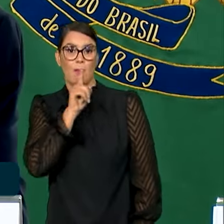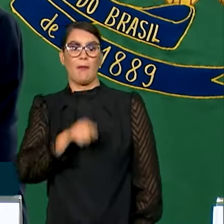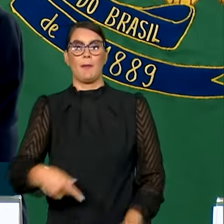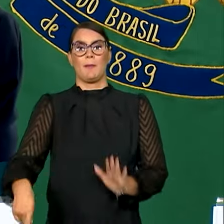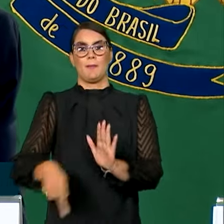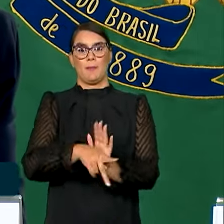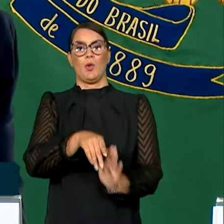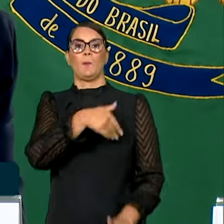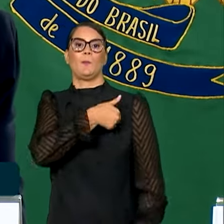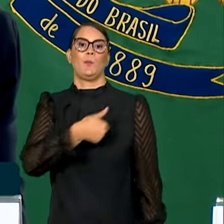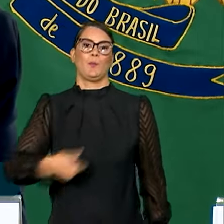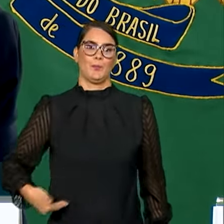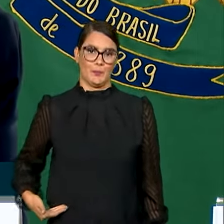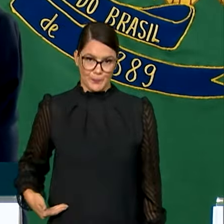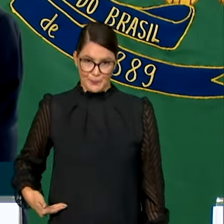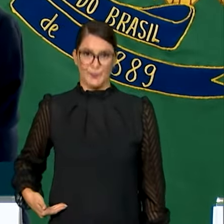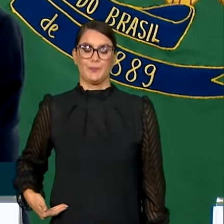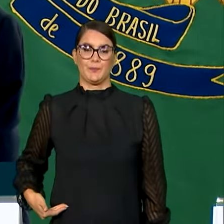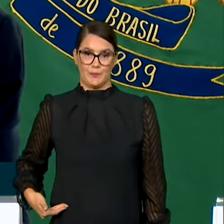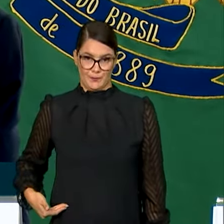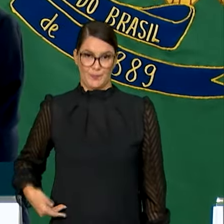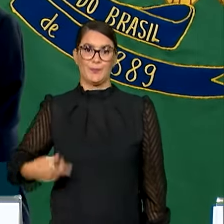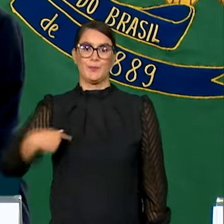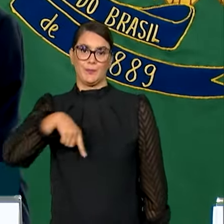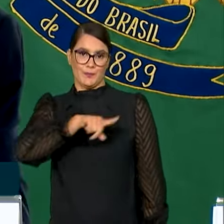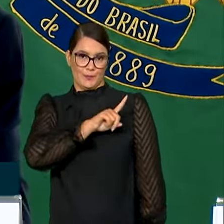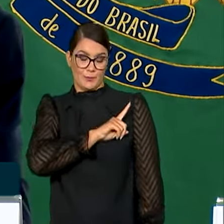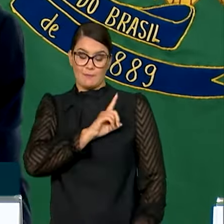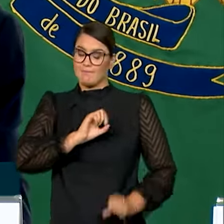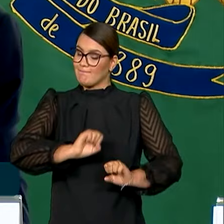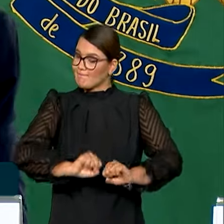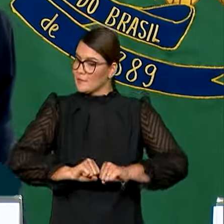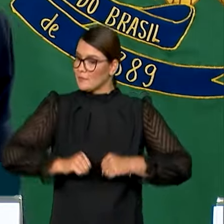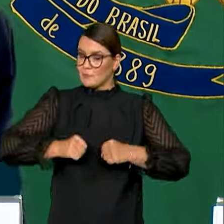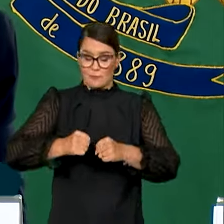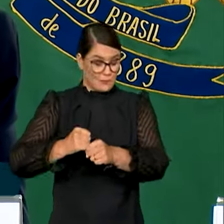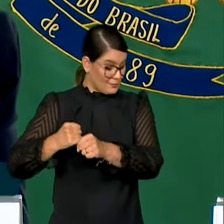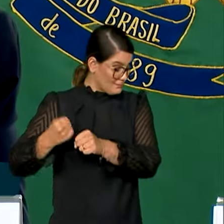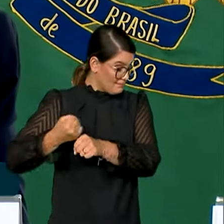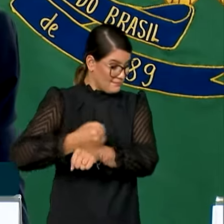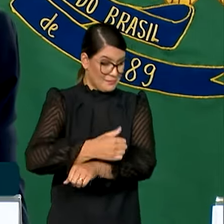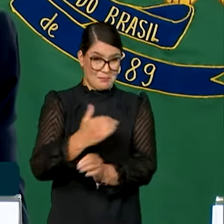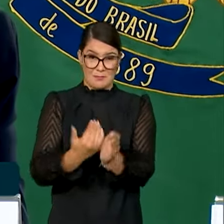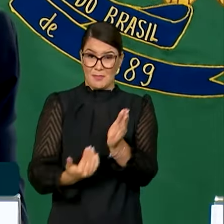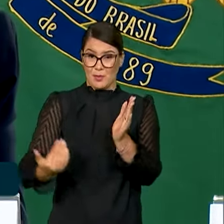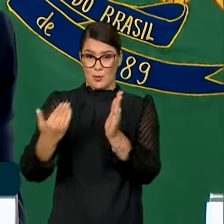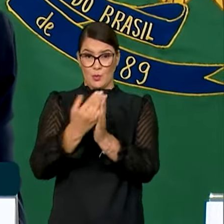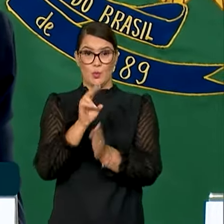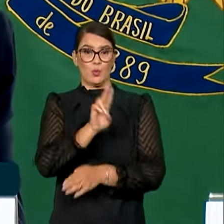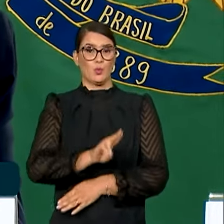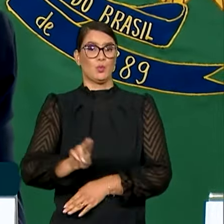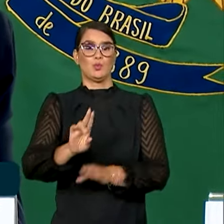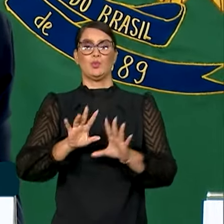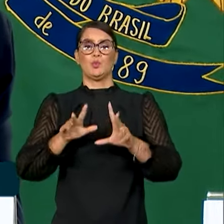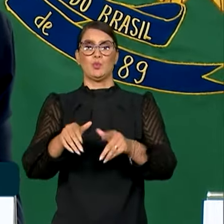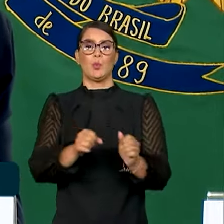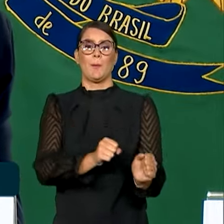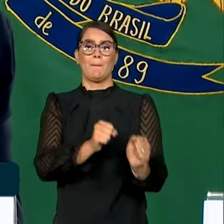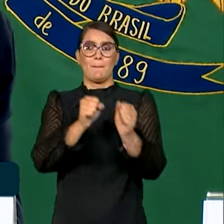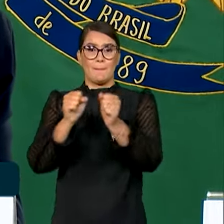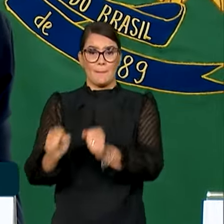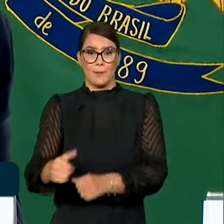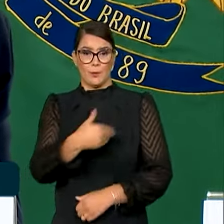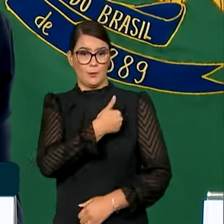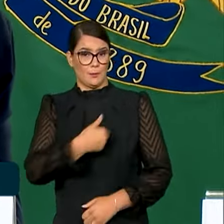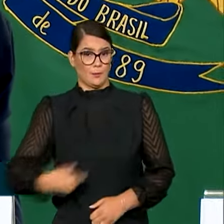Estado. seja, nós vamos ter que fazer um esforço ainda maior, utilizar todo o poder que a máquina